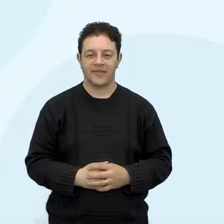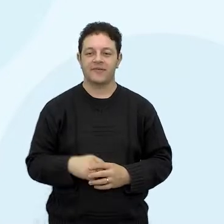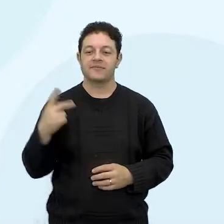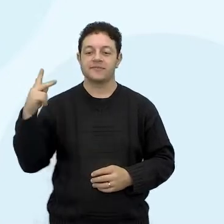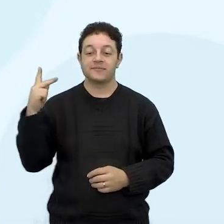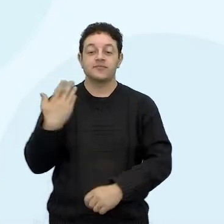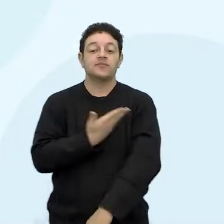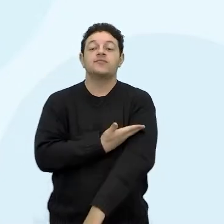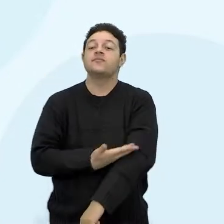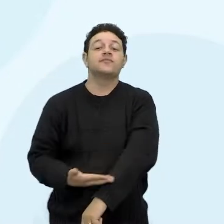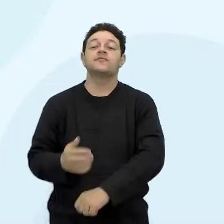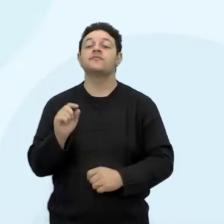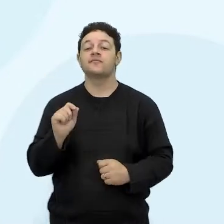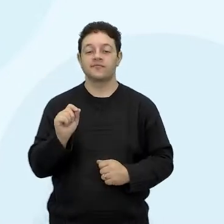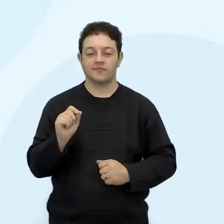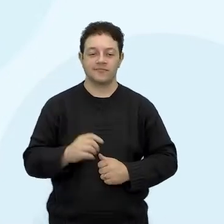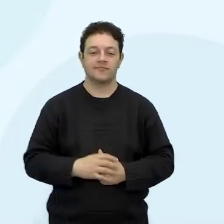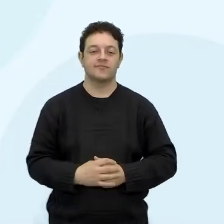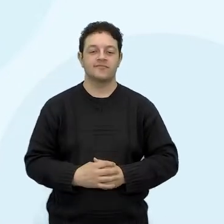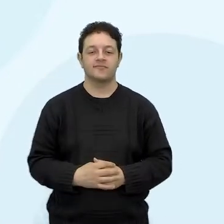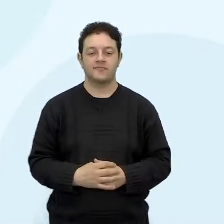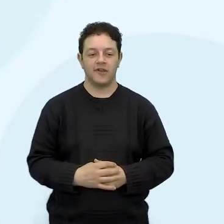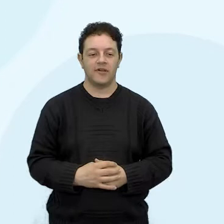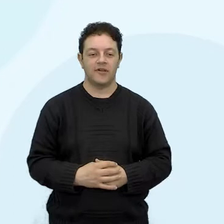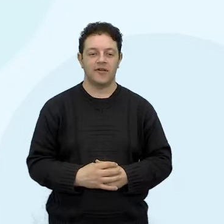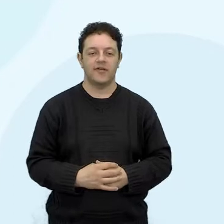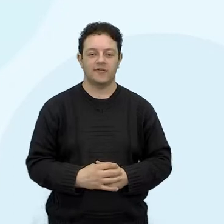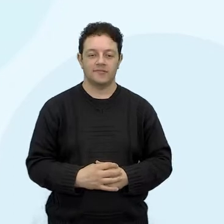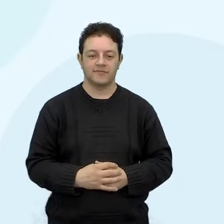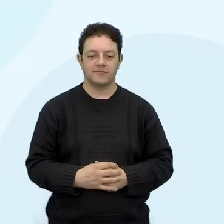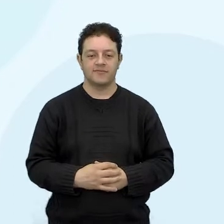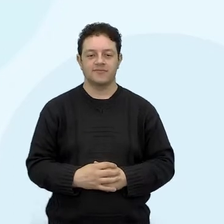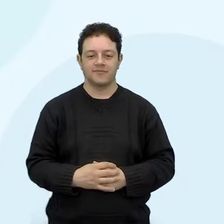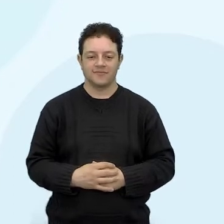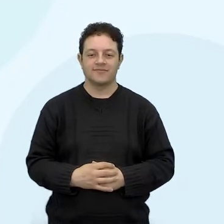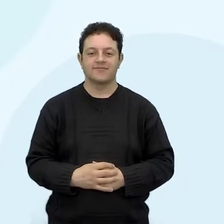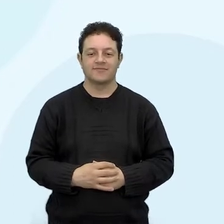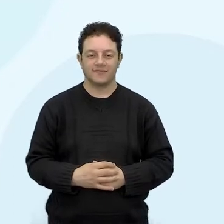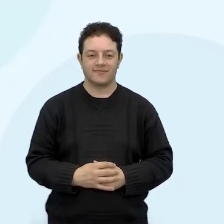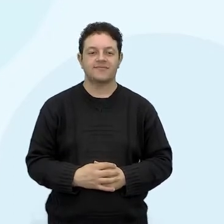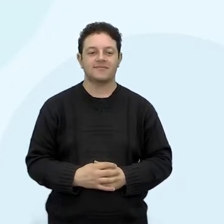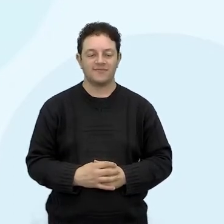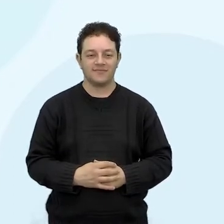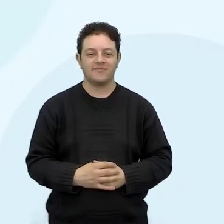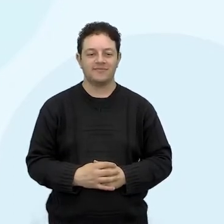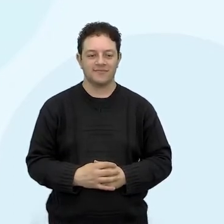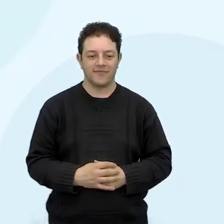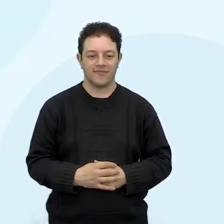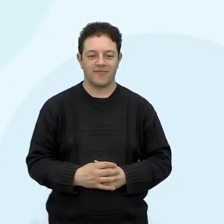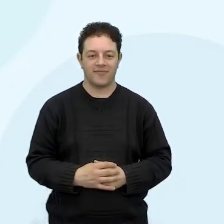Opa! Ele faz todo o possível, ficou rocível aí.